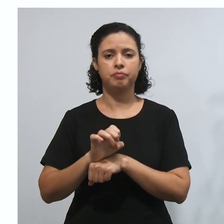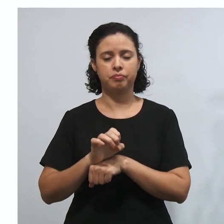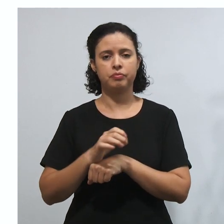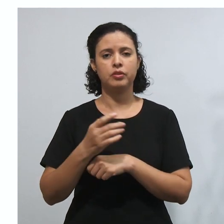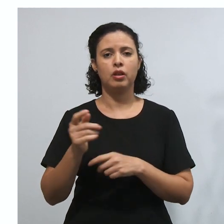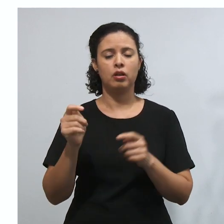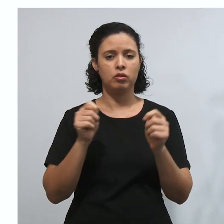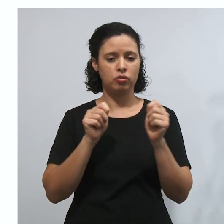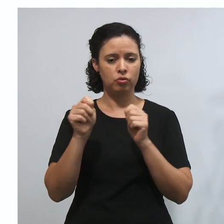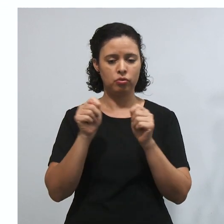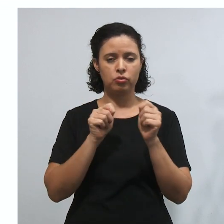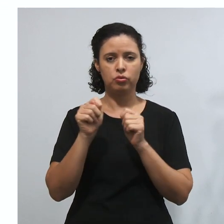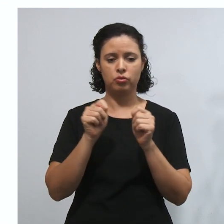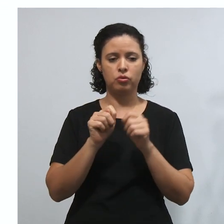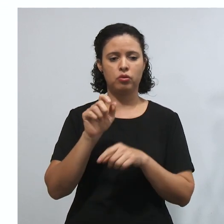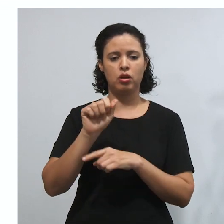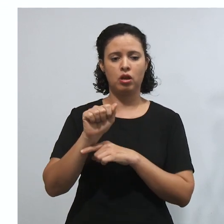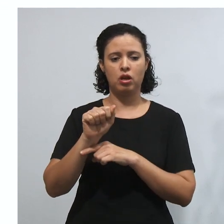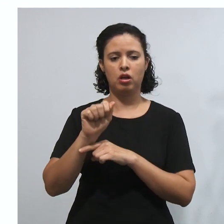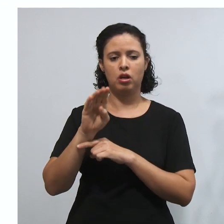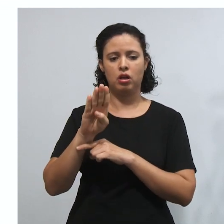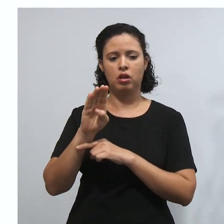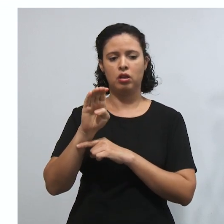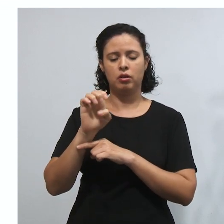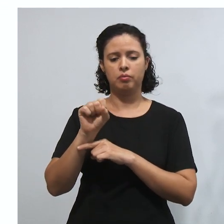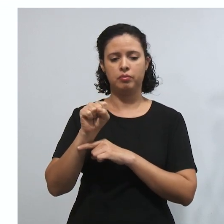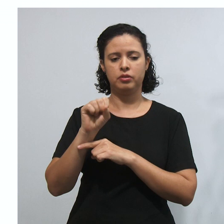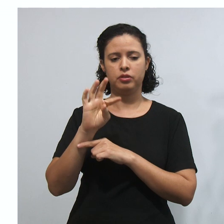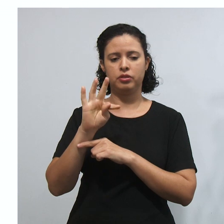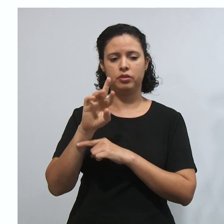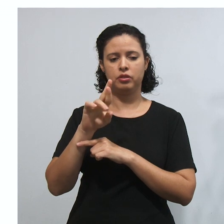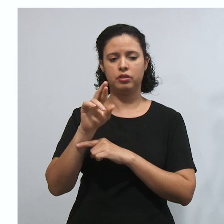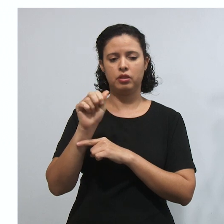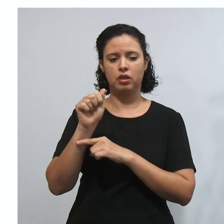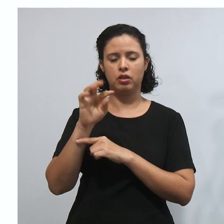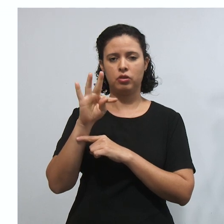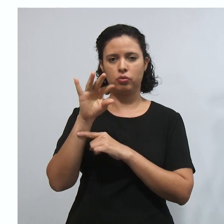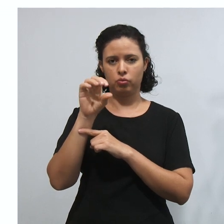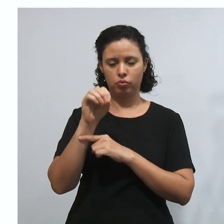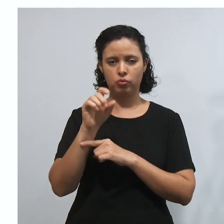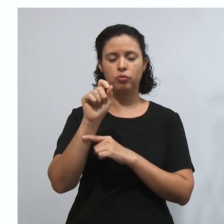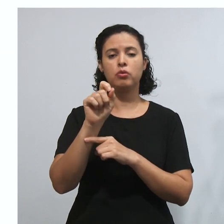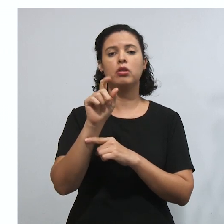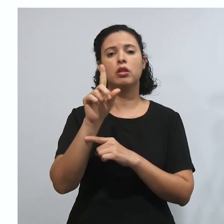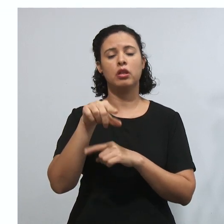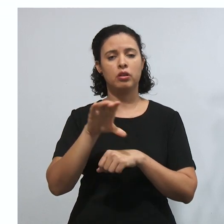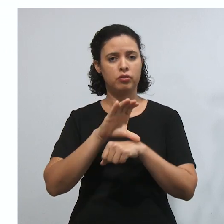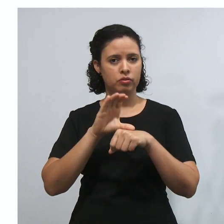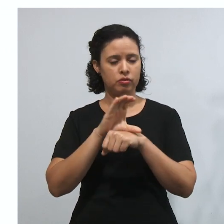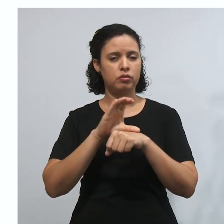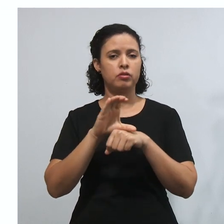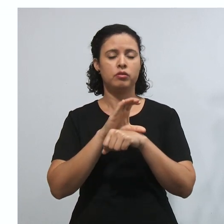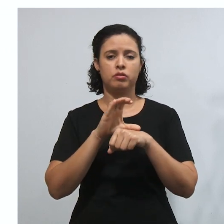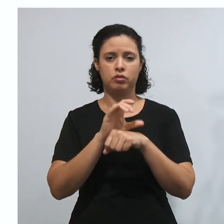abstrato, a constitucionalidade da lei ou do ato normativo, ela é arguida na via principal,